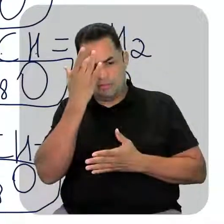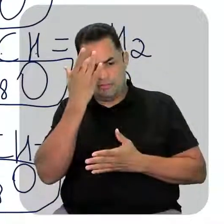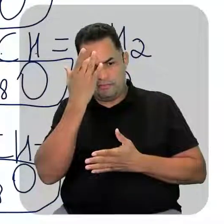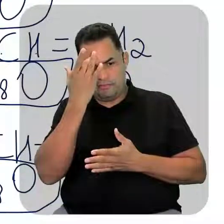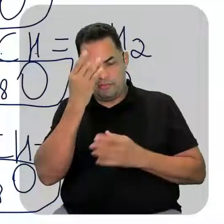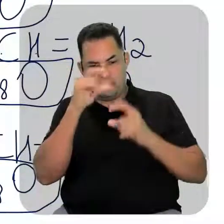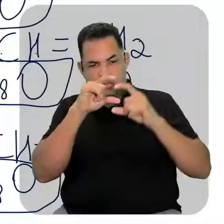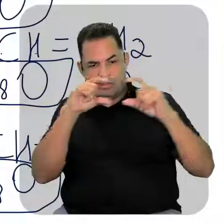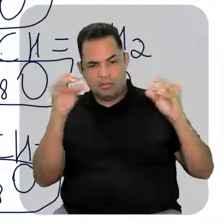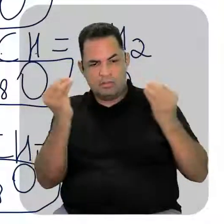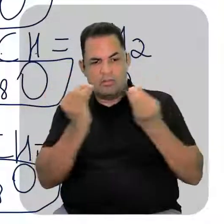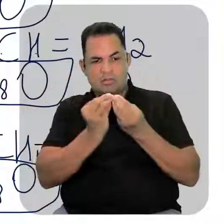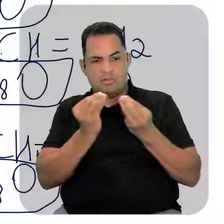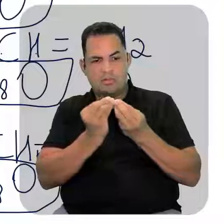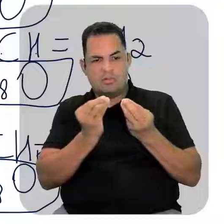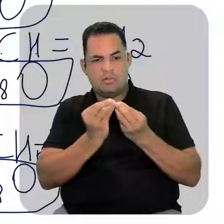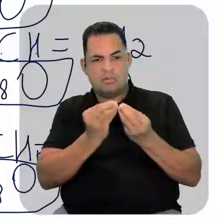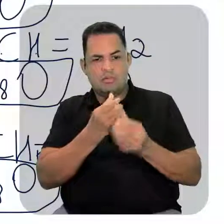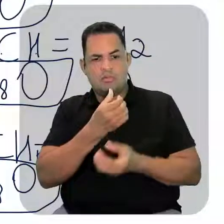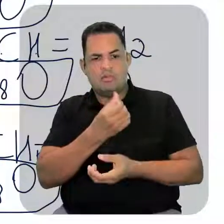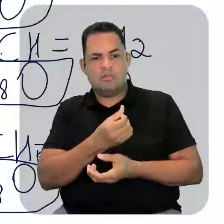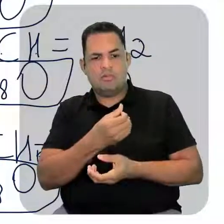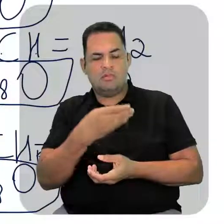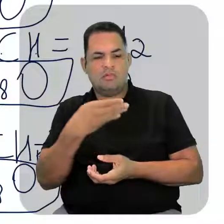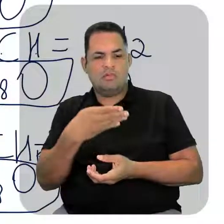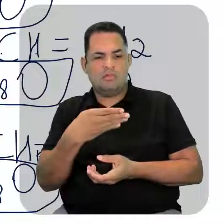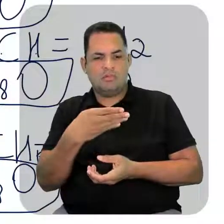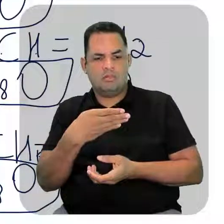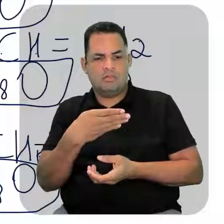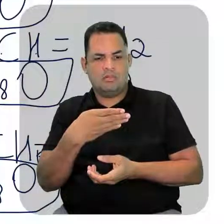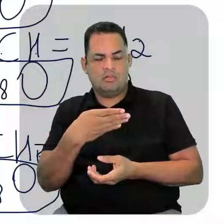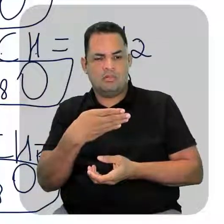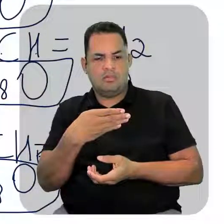1, 2, 3, 4 carbonos. Então, C, 4.